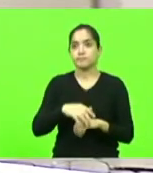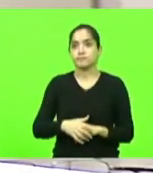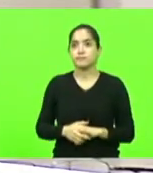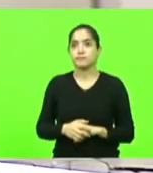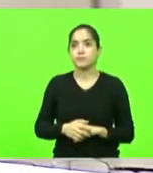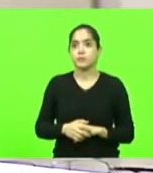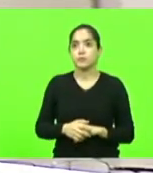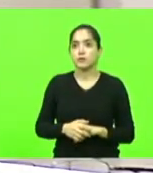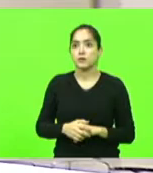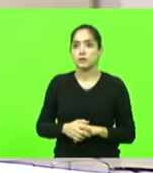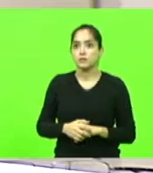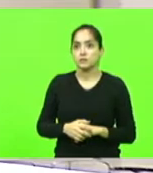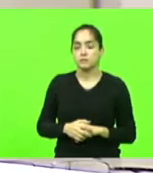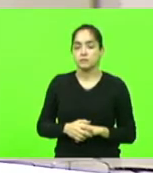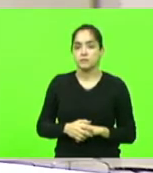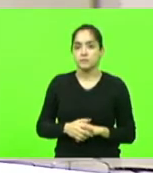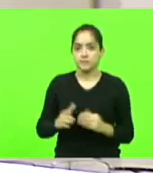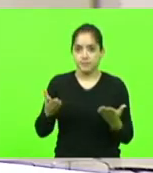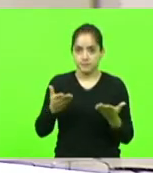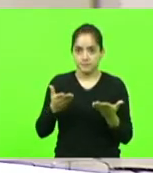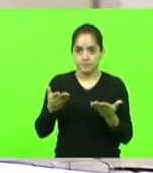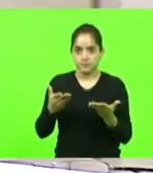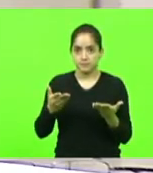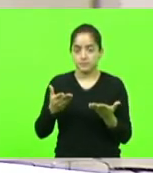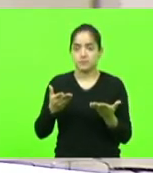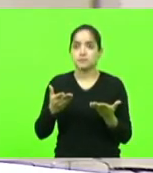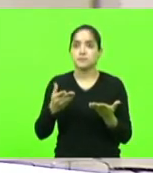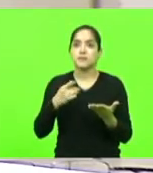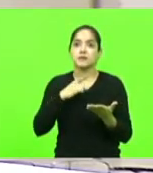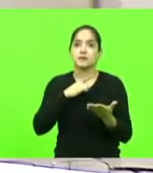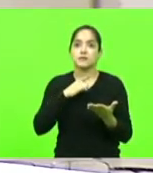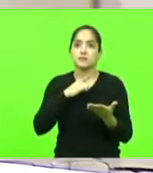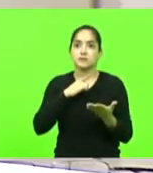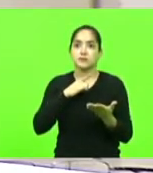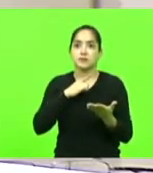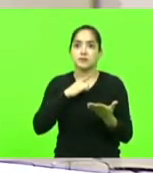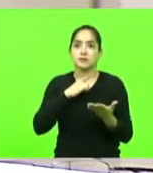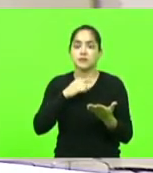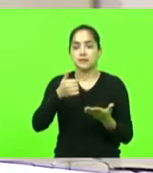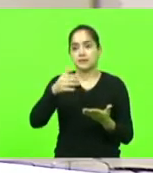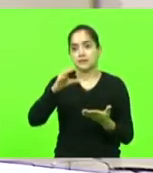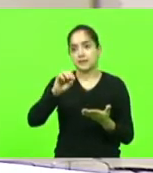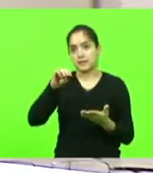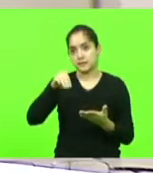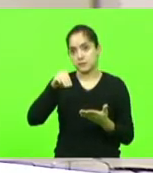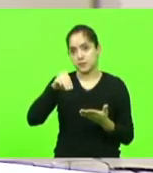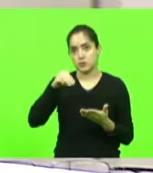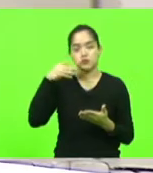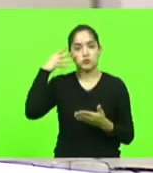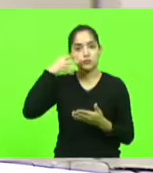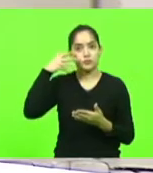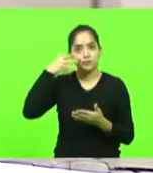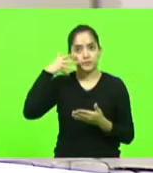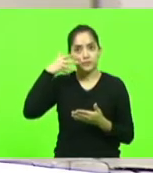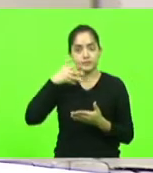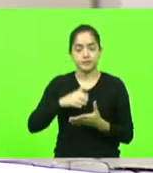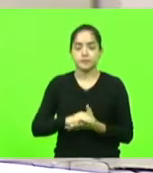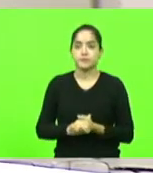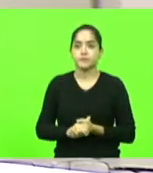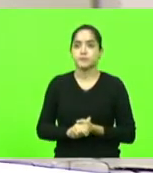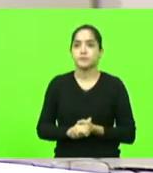até a tribuna e V. Exª terá 10 minutos para fazer o uso da palavra, deputado.